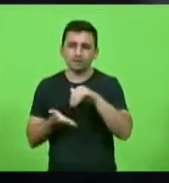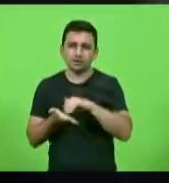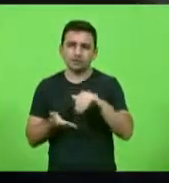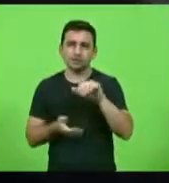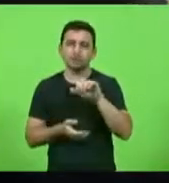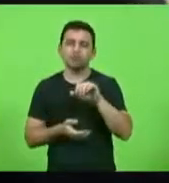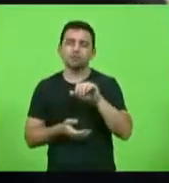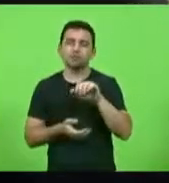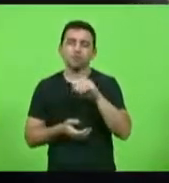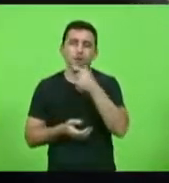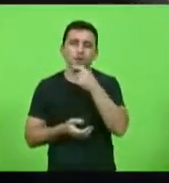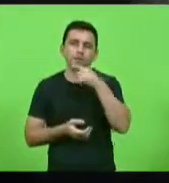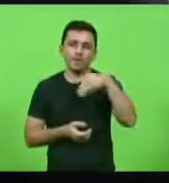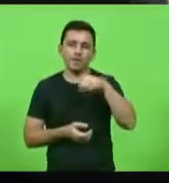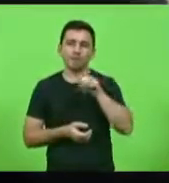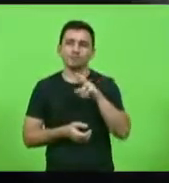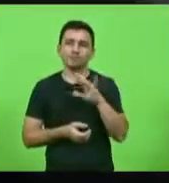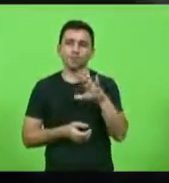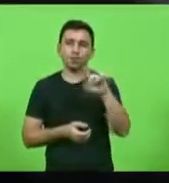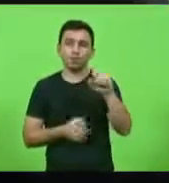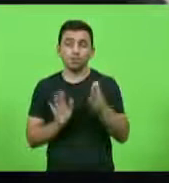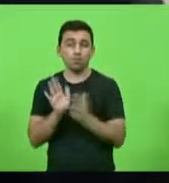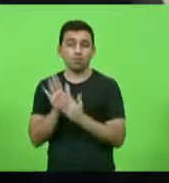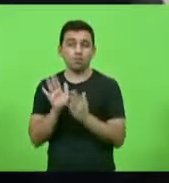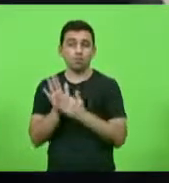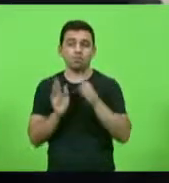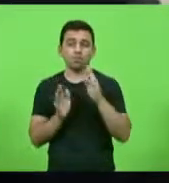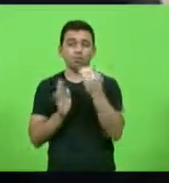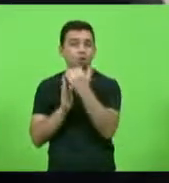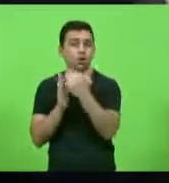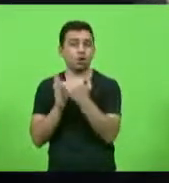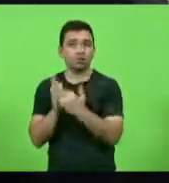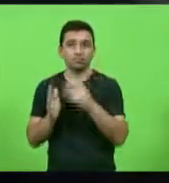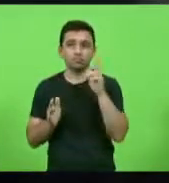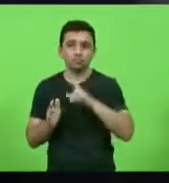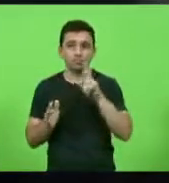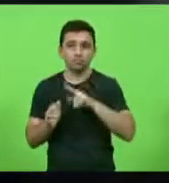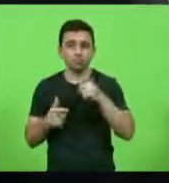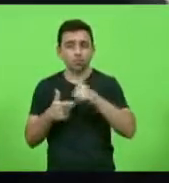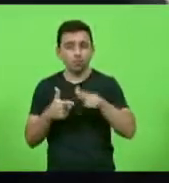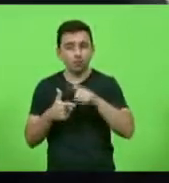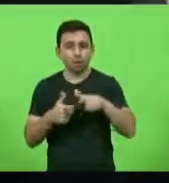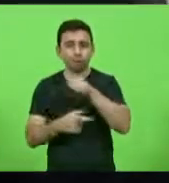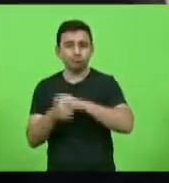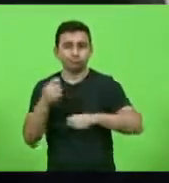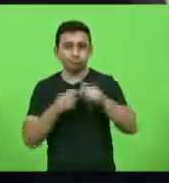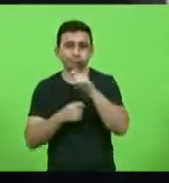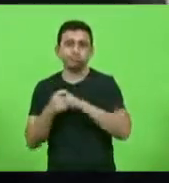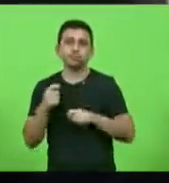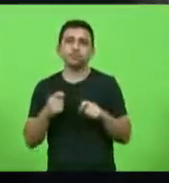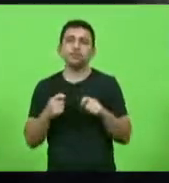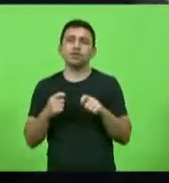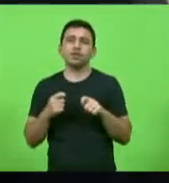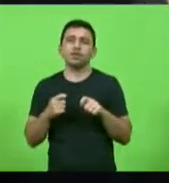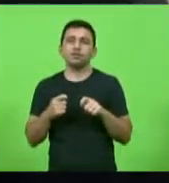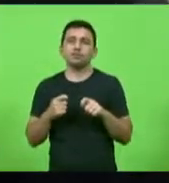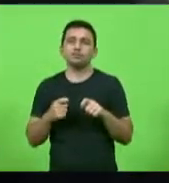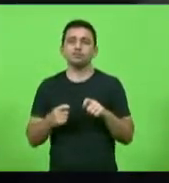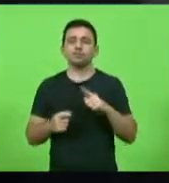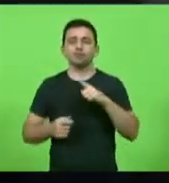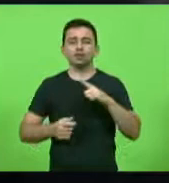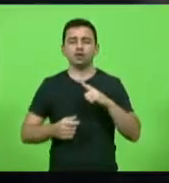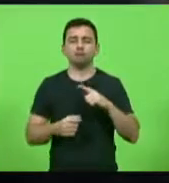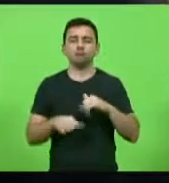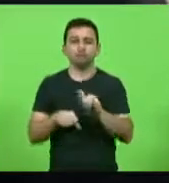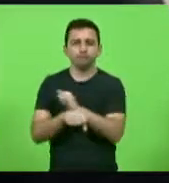Marcelo Fett que está propondo um programa emergencial de combate aos efeitos econômicos da pandemia que busca definir ações para apoiar